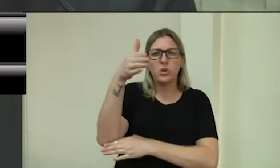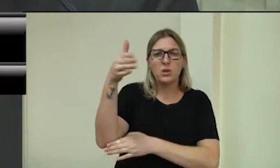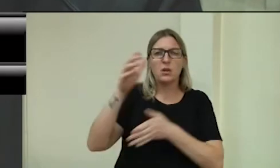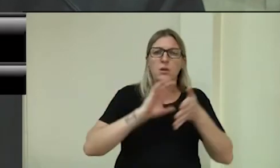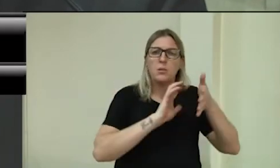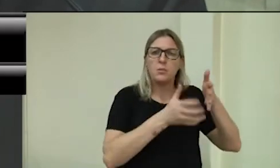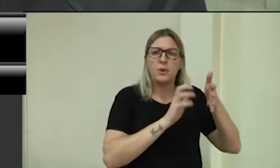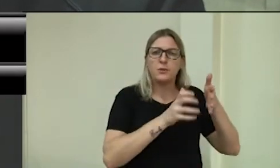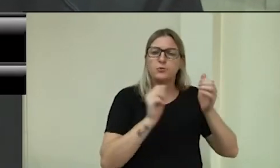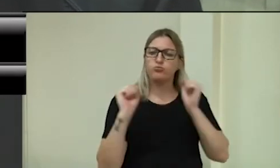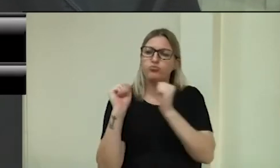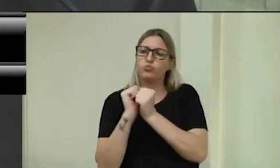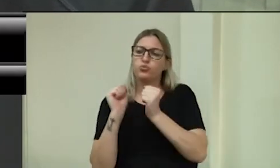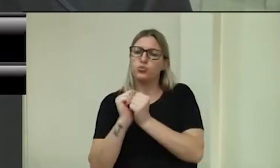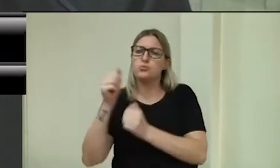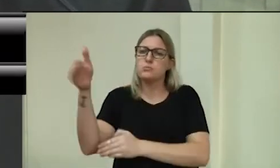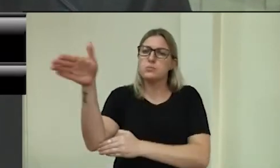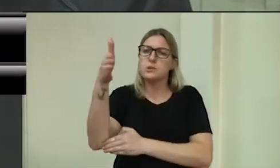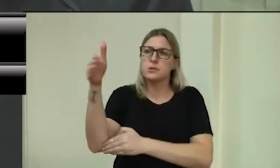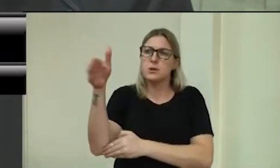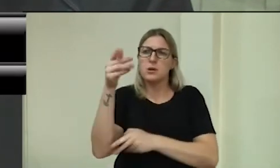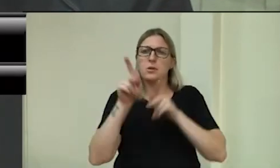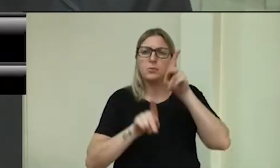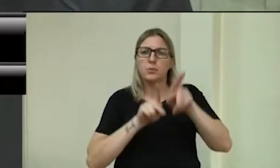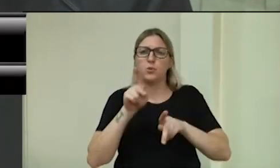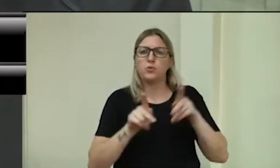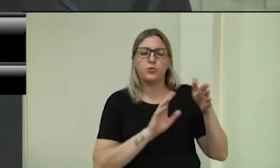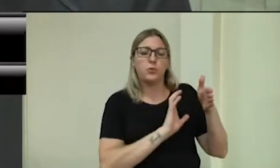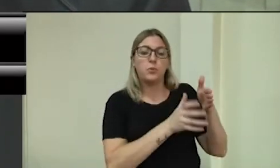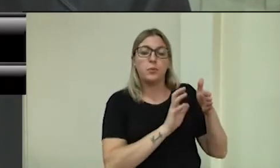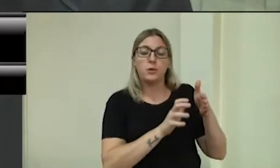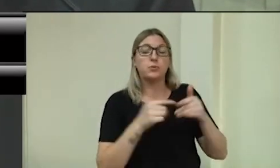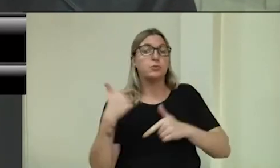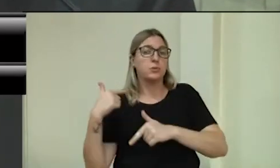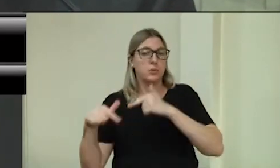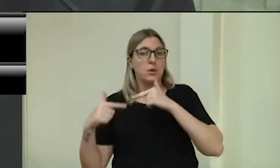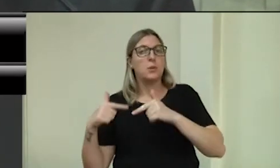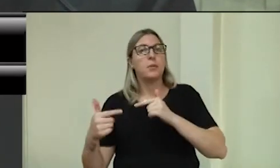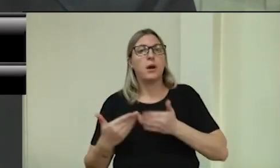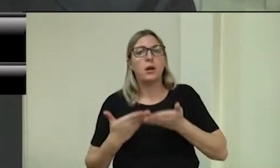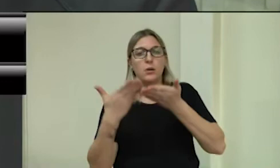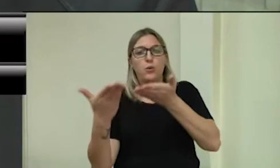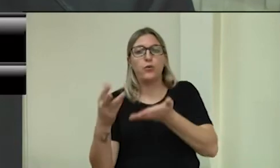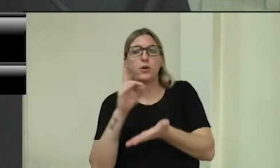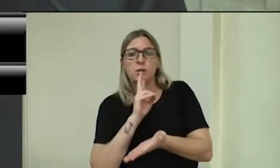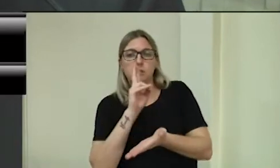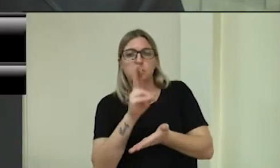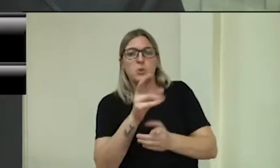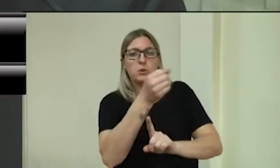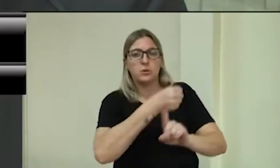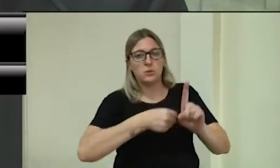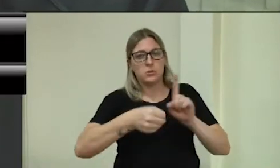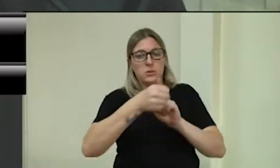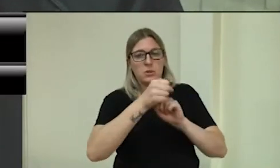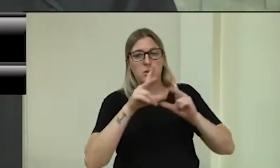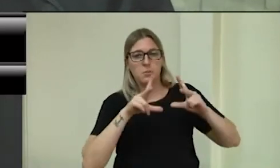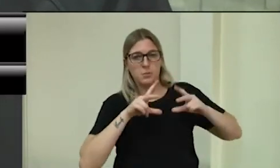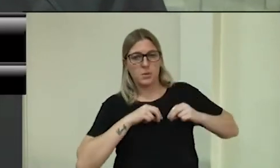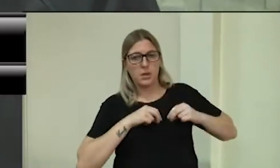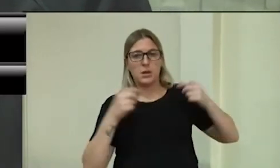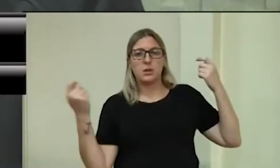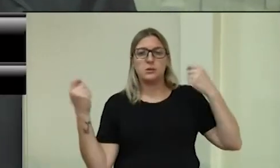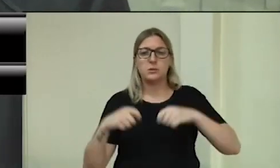com as bandeiras do povo e a agremiação tem atuado para dar respostas que a sociedade merece e precisa. Sim,